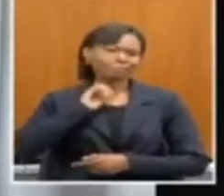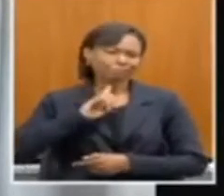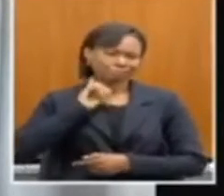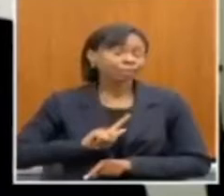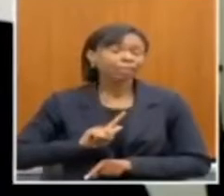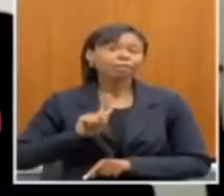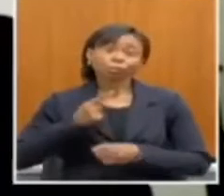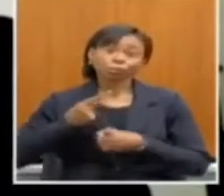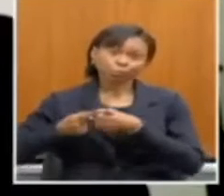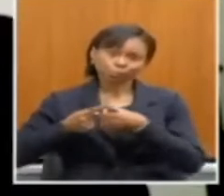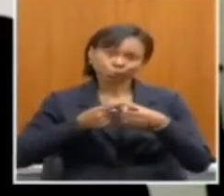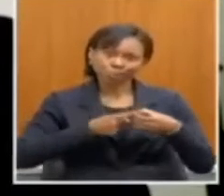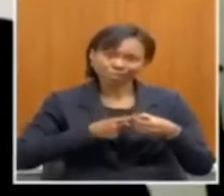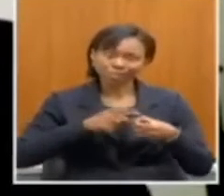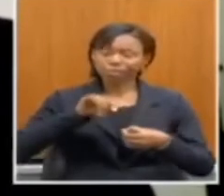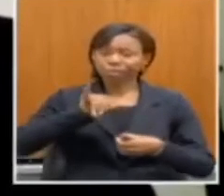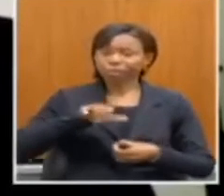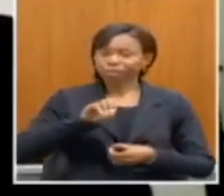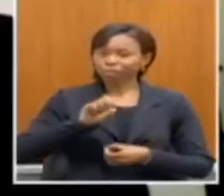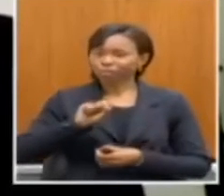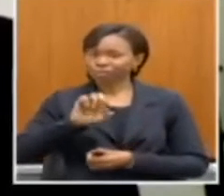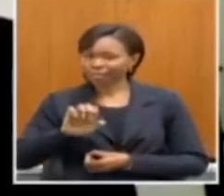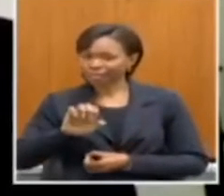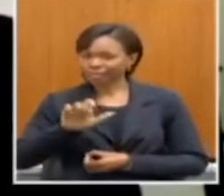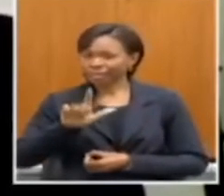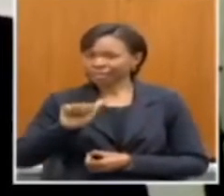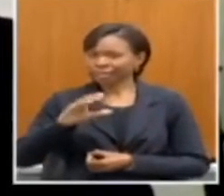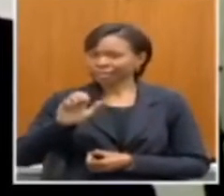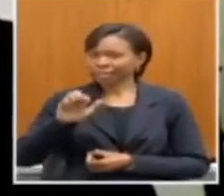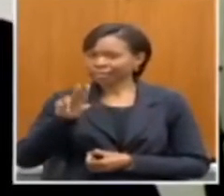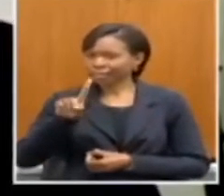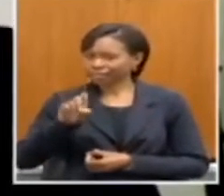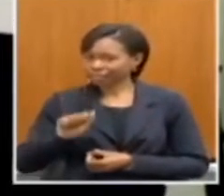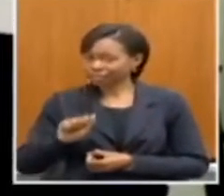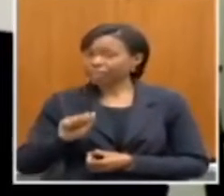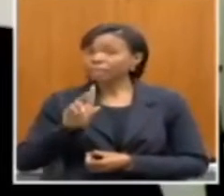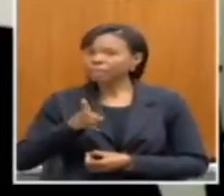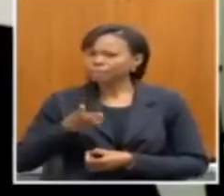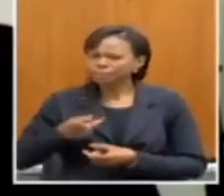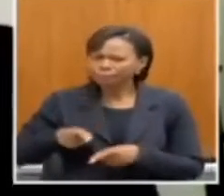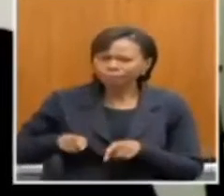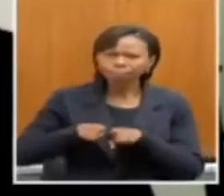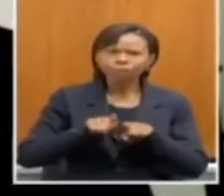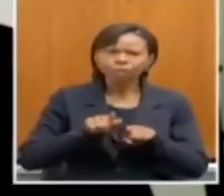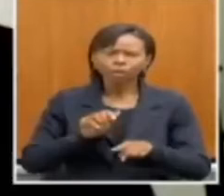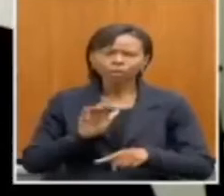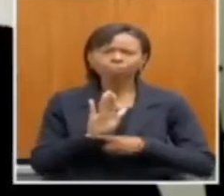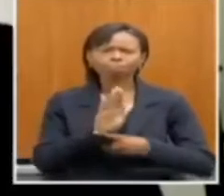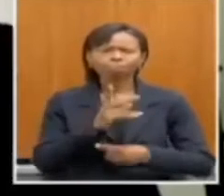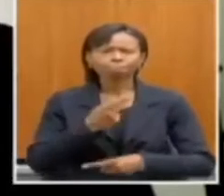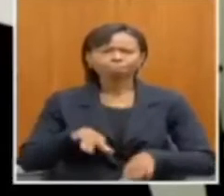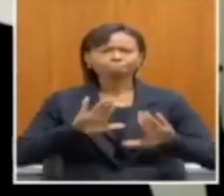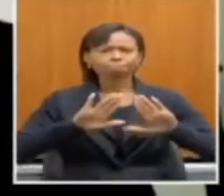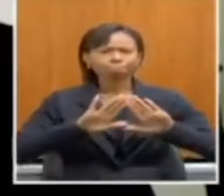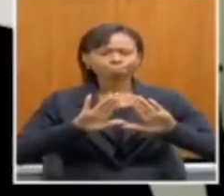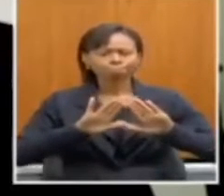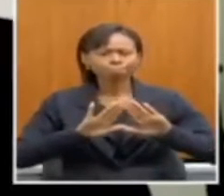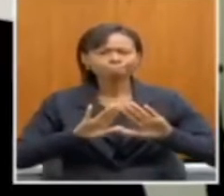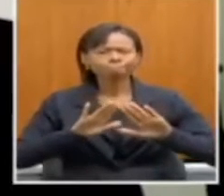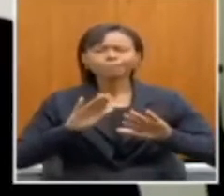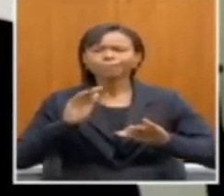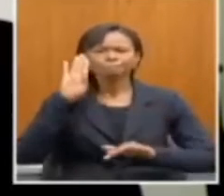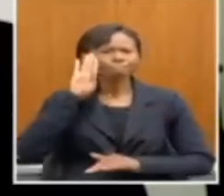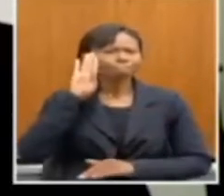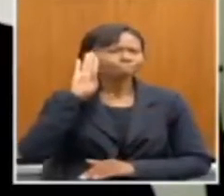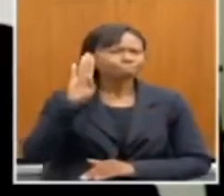Minas Gerais. Tem sido também importante parceiro desta casa, não só no trabalho integrado entre a Assembleia e os municípios, mas